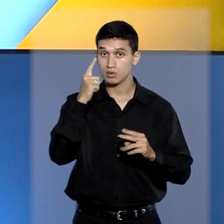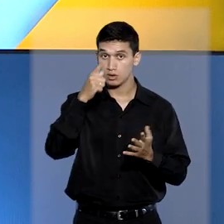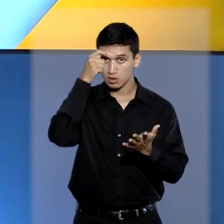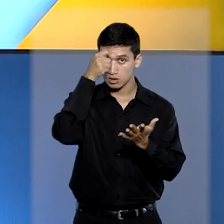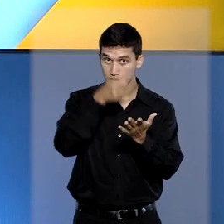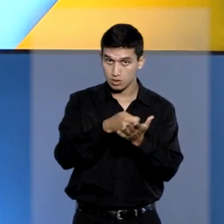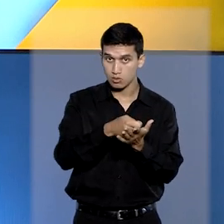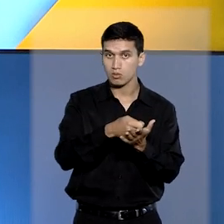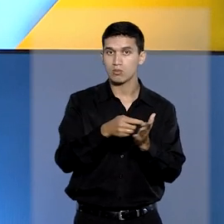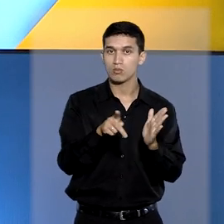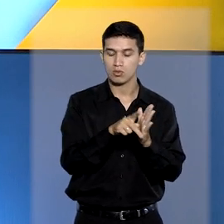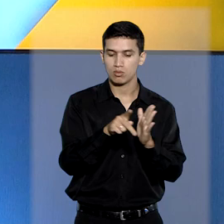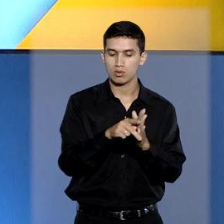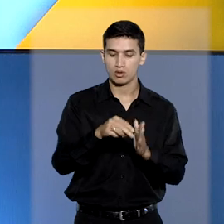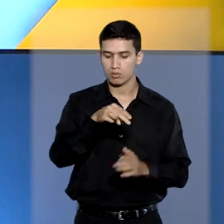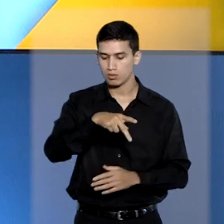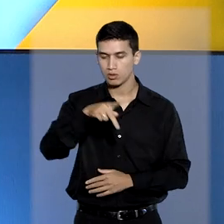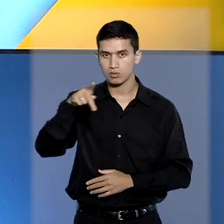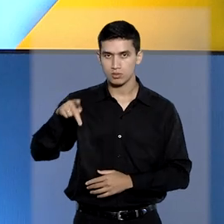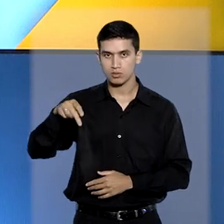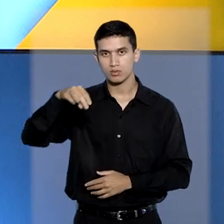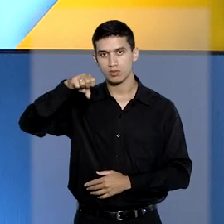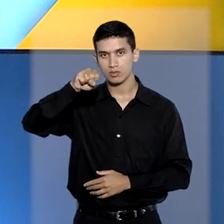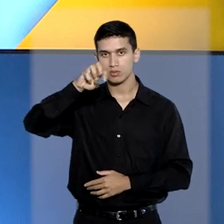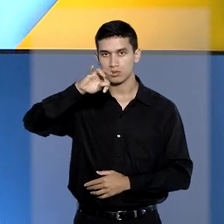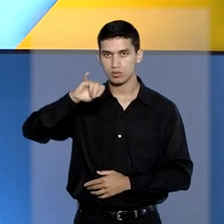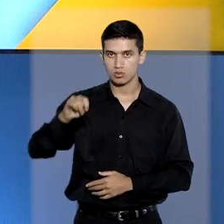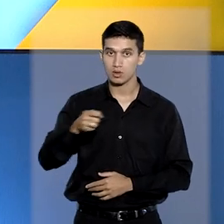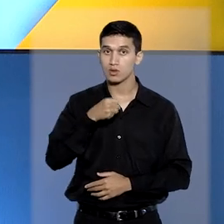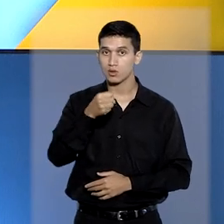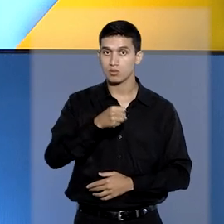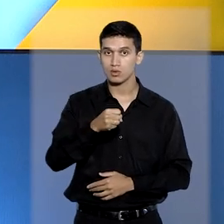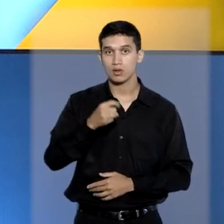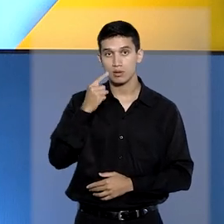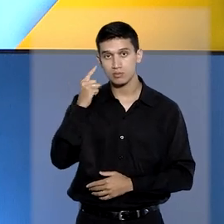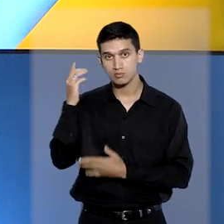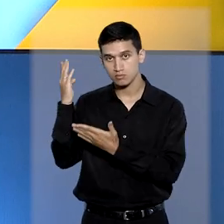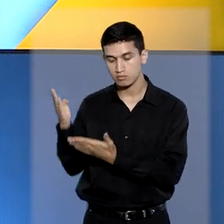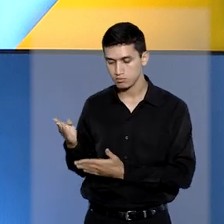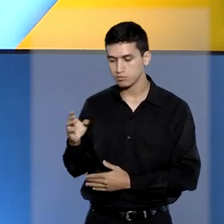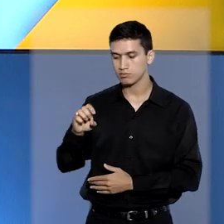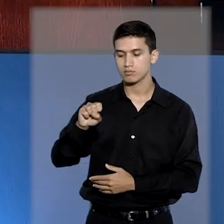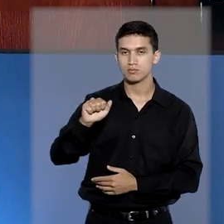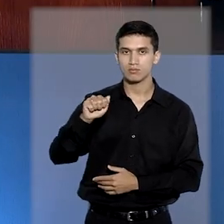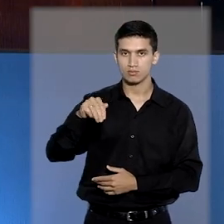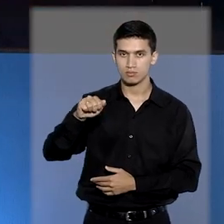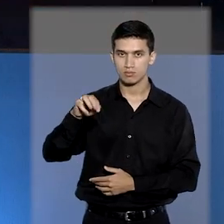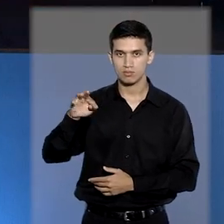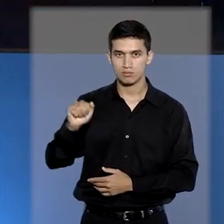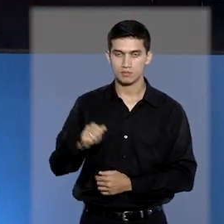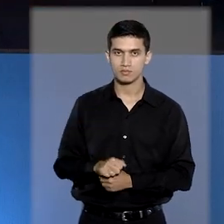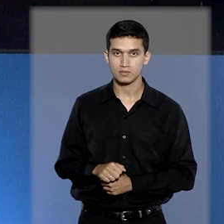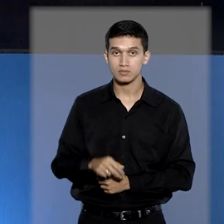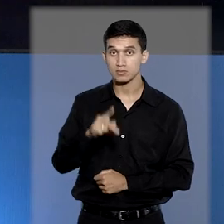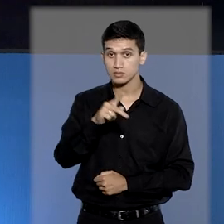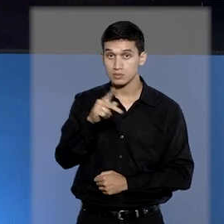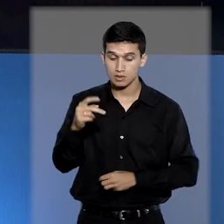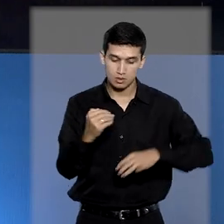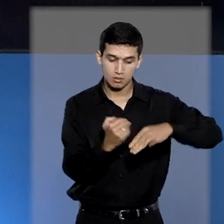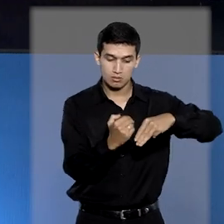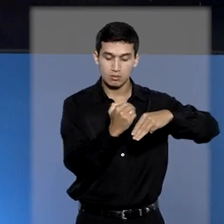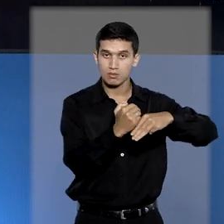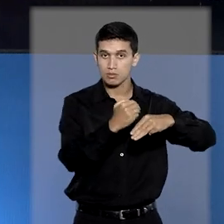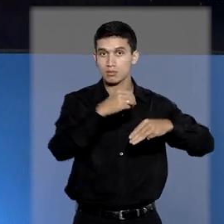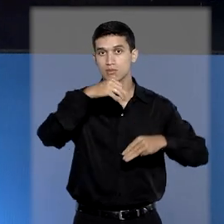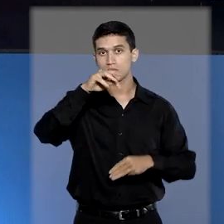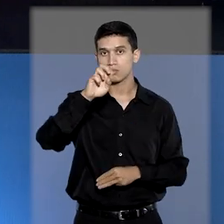decisão monocrática da presidência do STJ na reportagem de Samanta Peçanha. A presidente do STJ, ministra